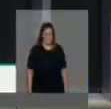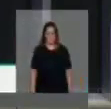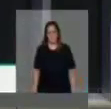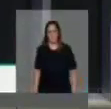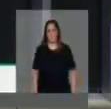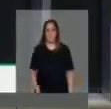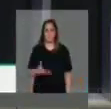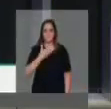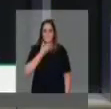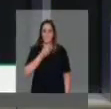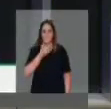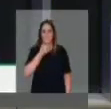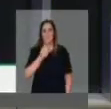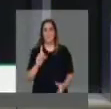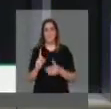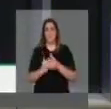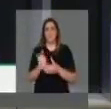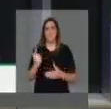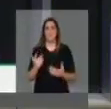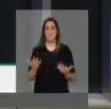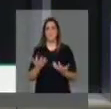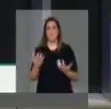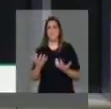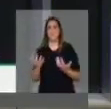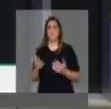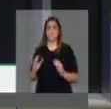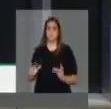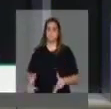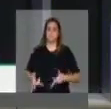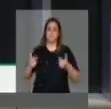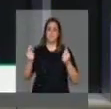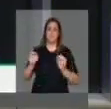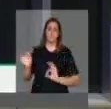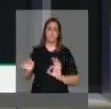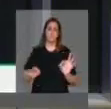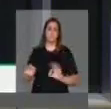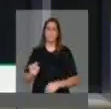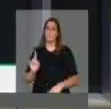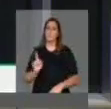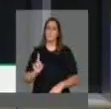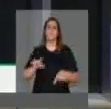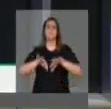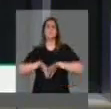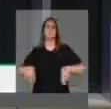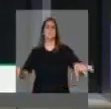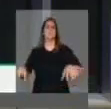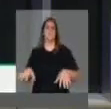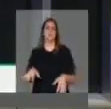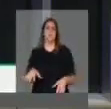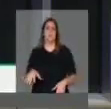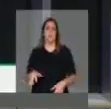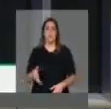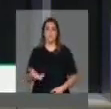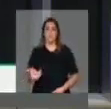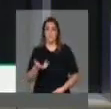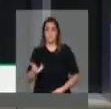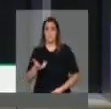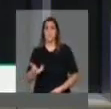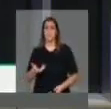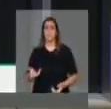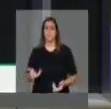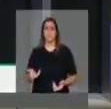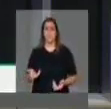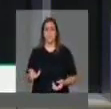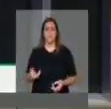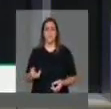discrepâncias, mas não separar os irmãos de fé, homens e mulheres. Não era construir um